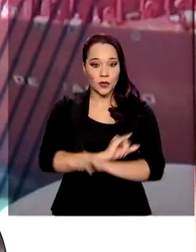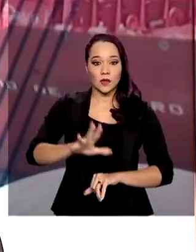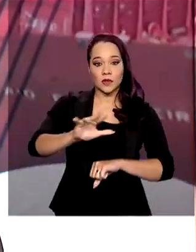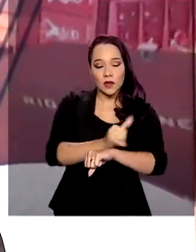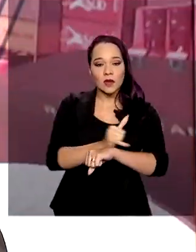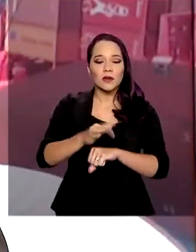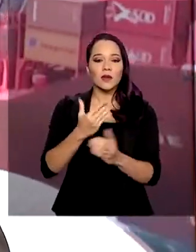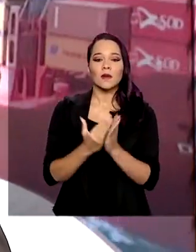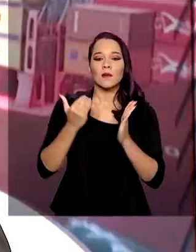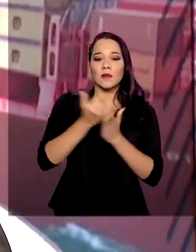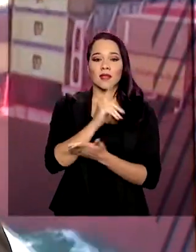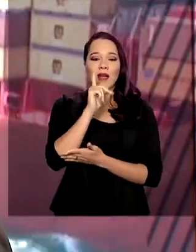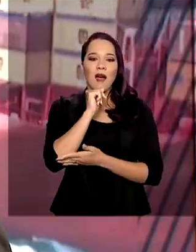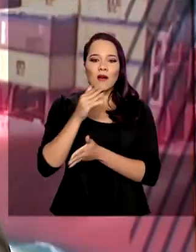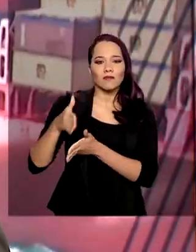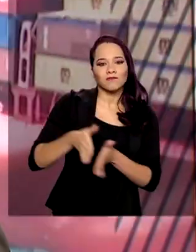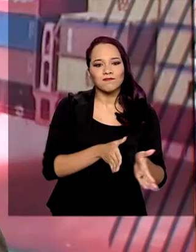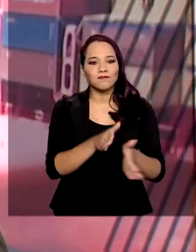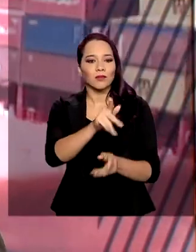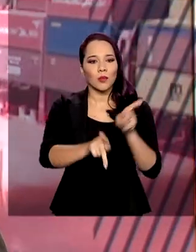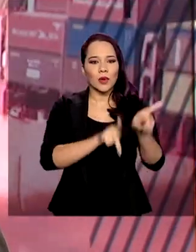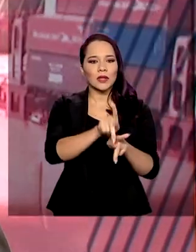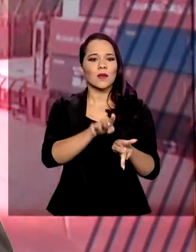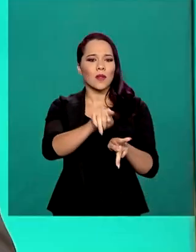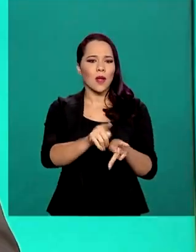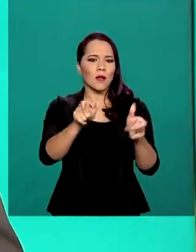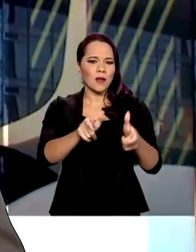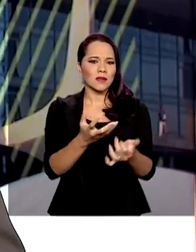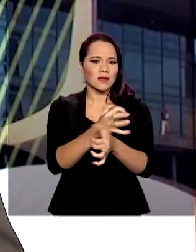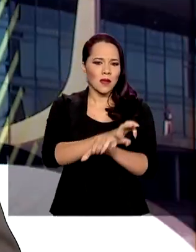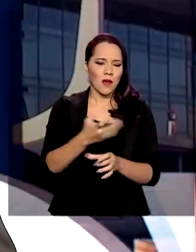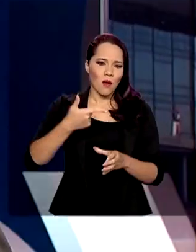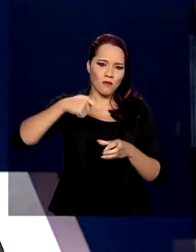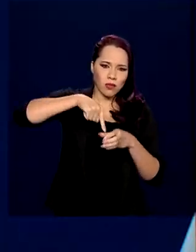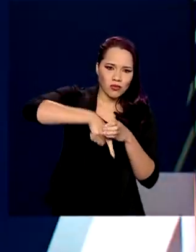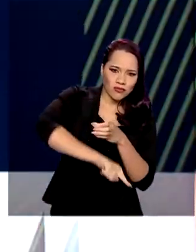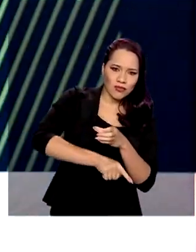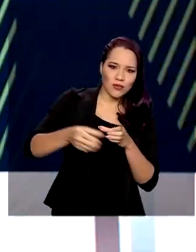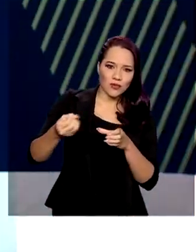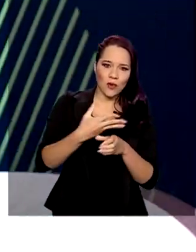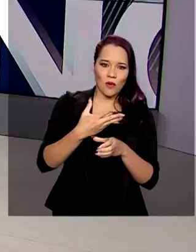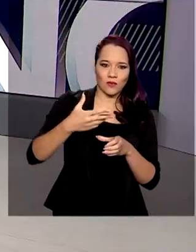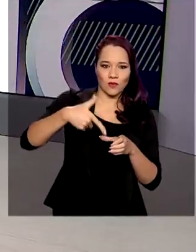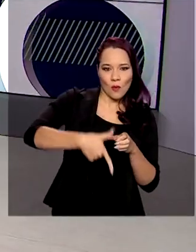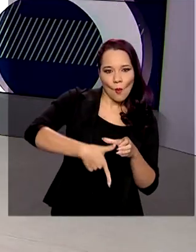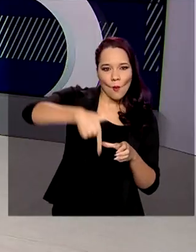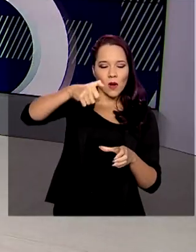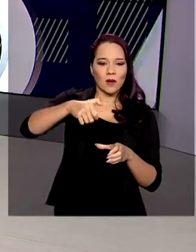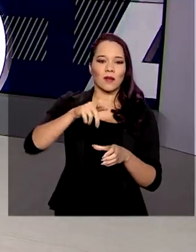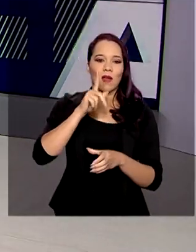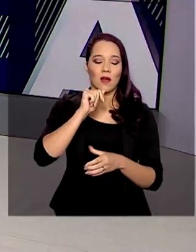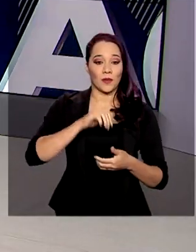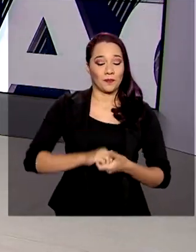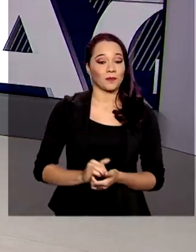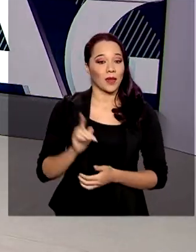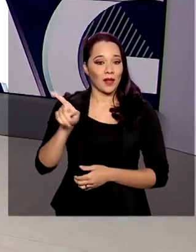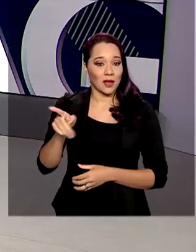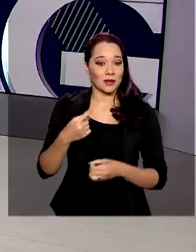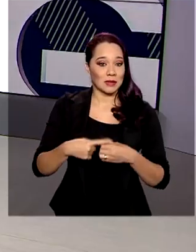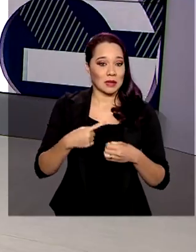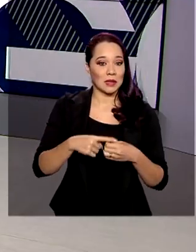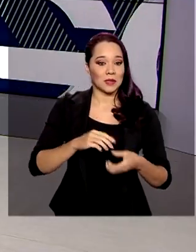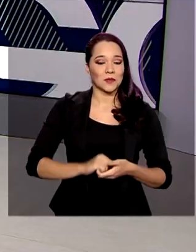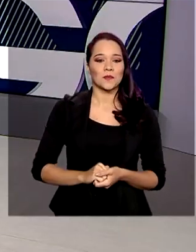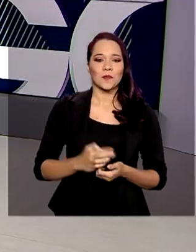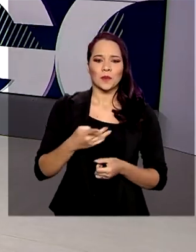mais água para a população que vive no semiárido, com a perfuração de novos poços. E lá em Ipanguassu, a nossa equipe